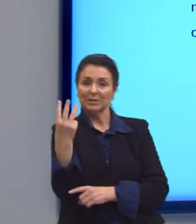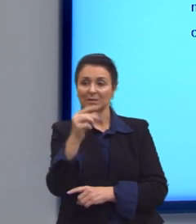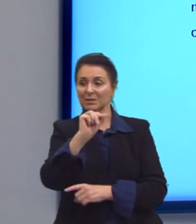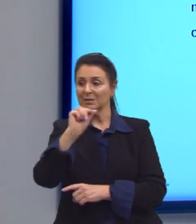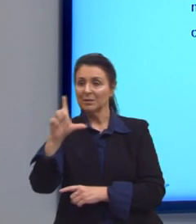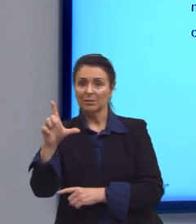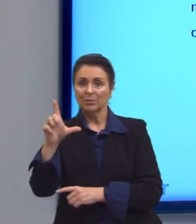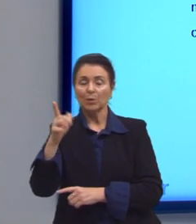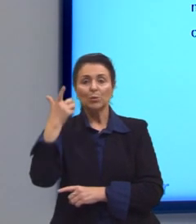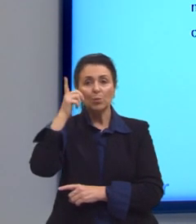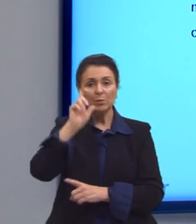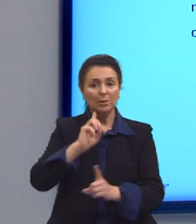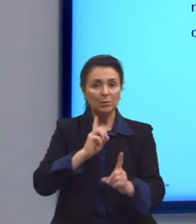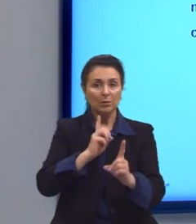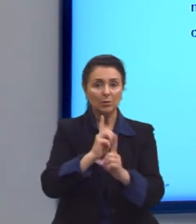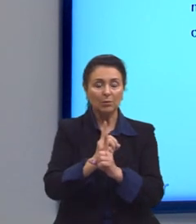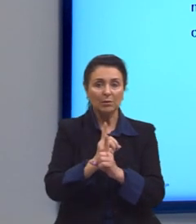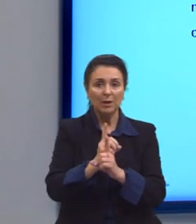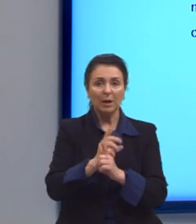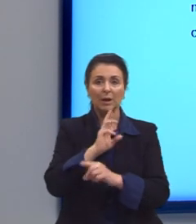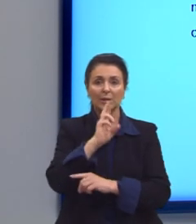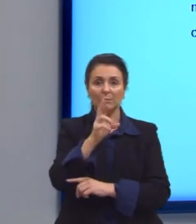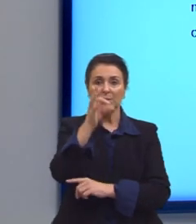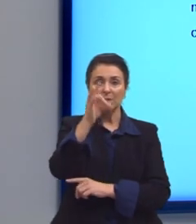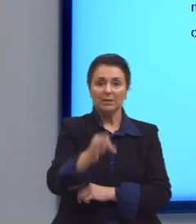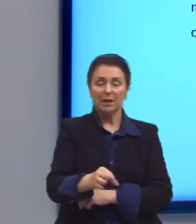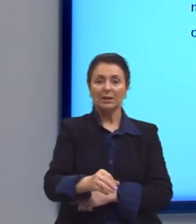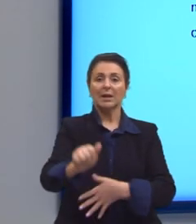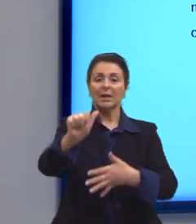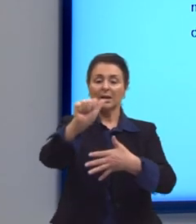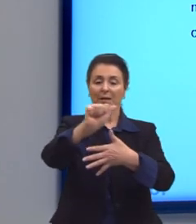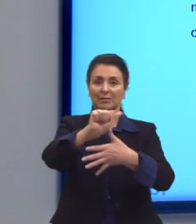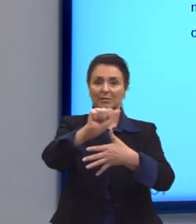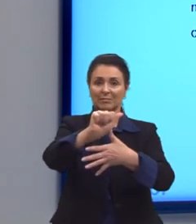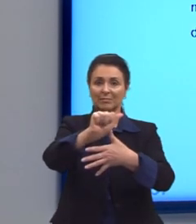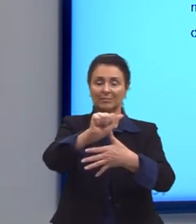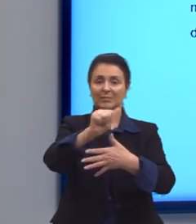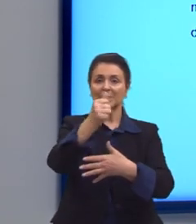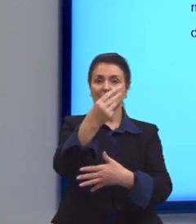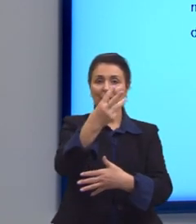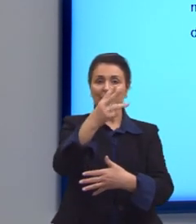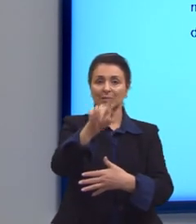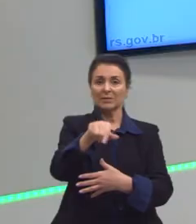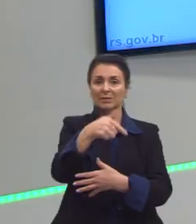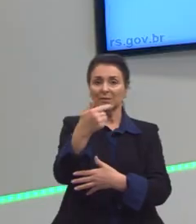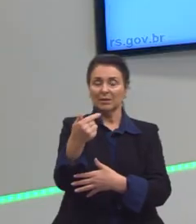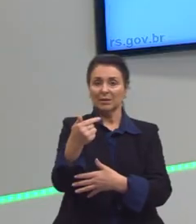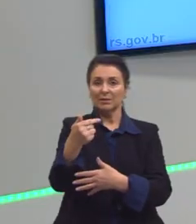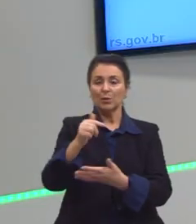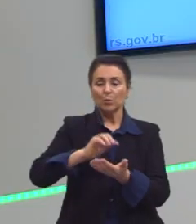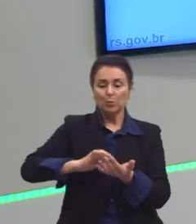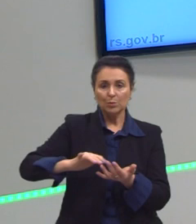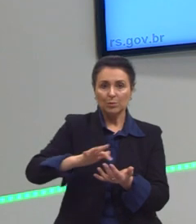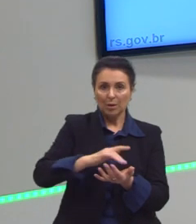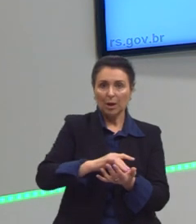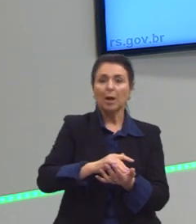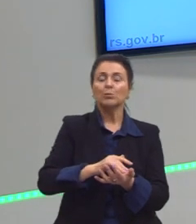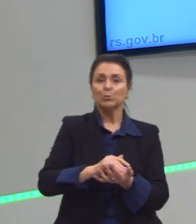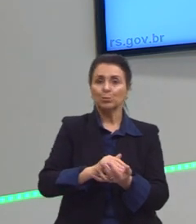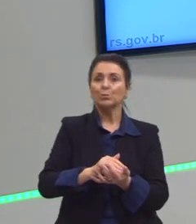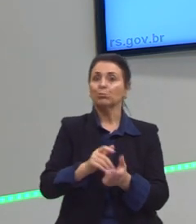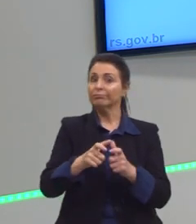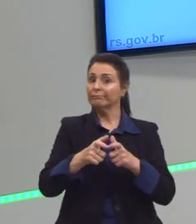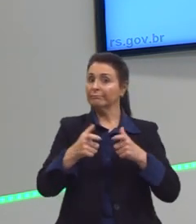resultado, que é a alternativa a 3,7. os cálculos são extensos,